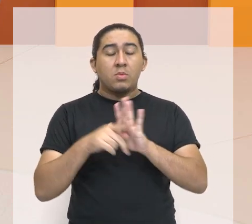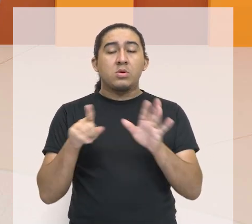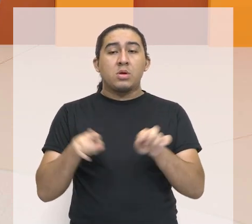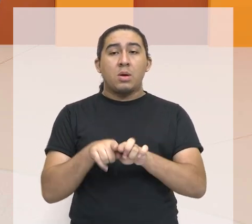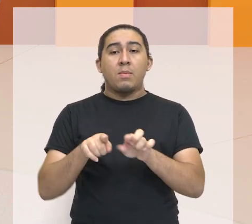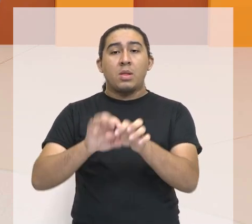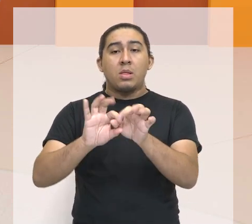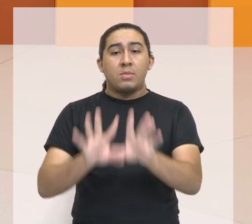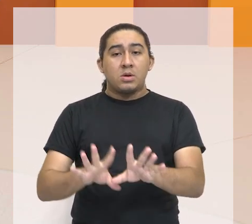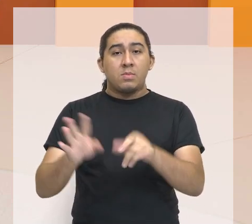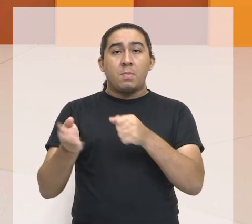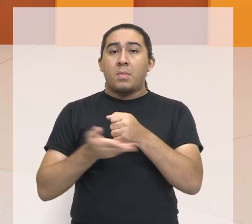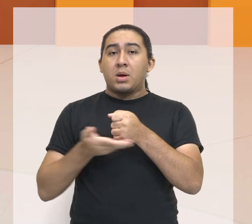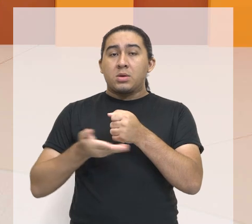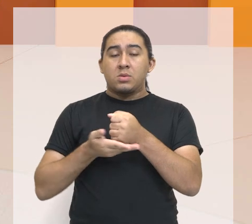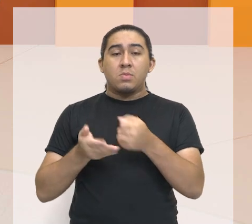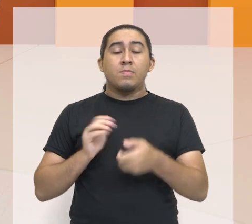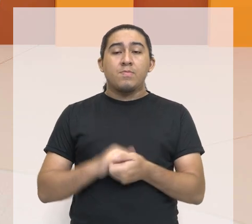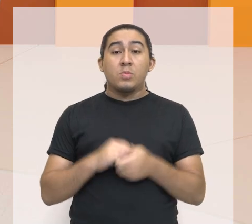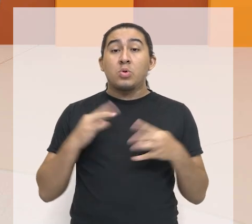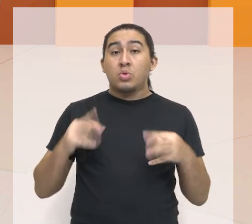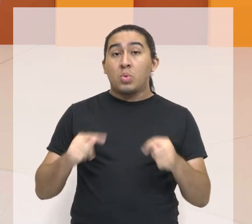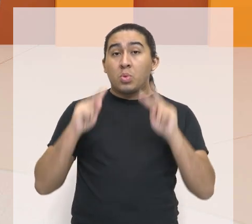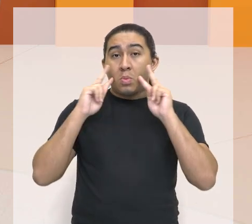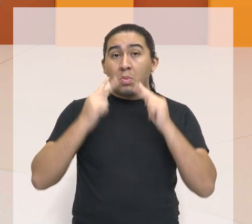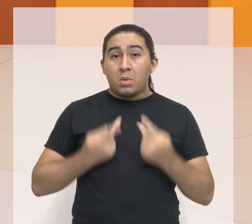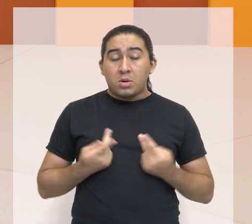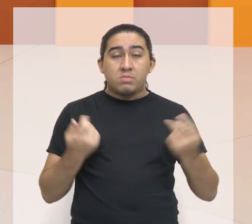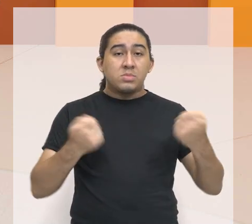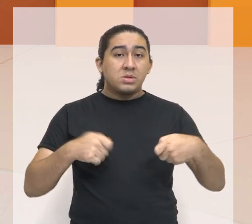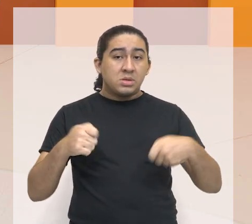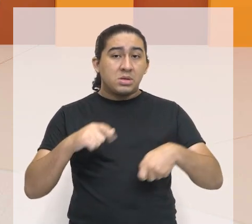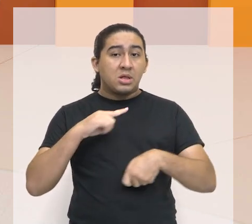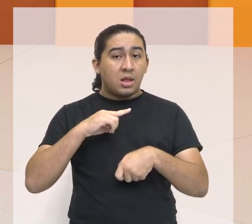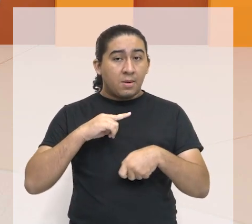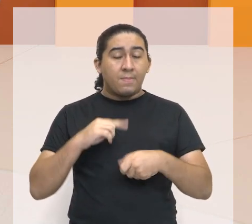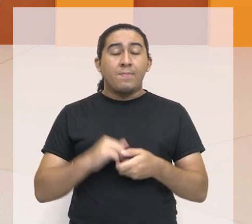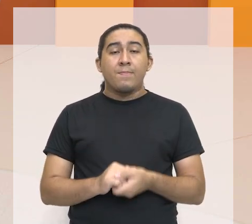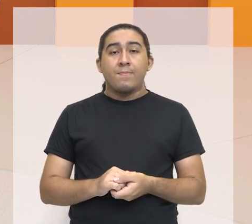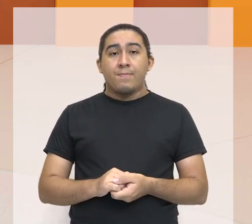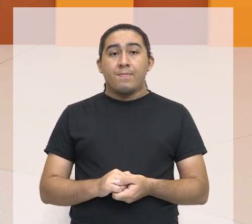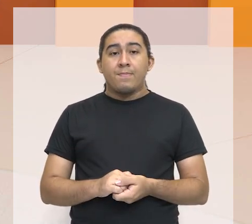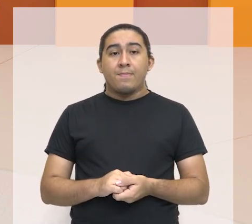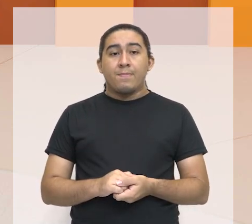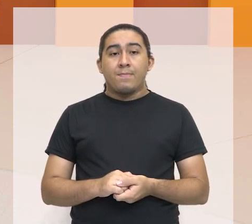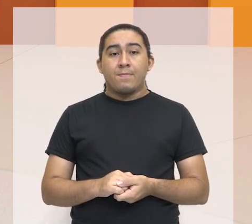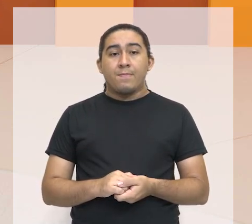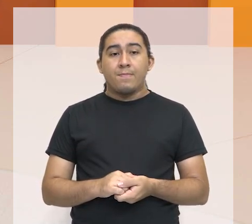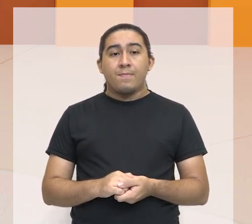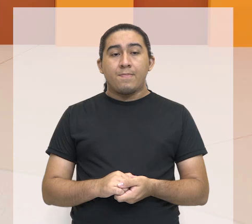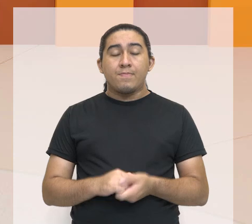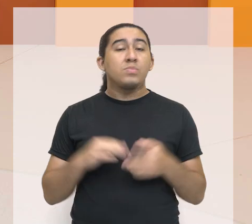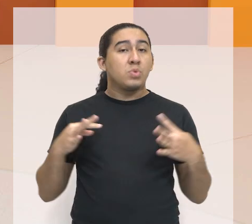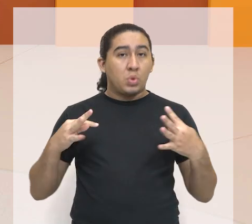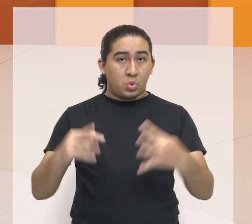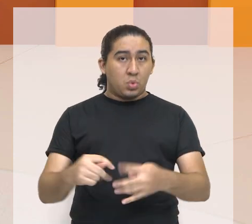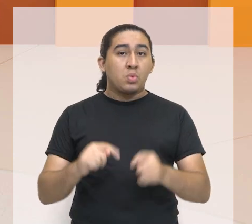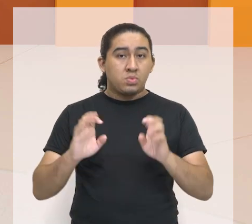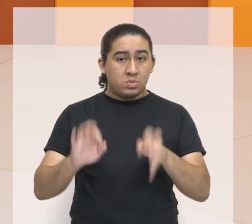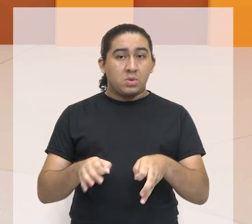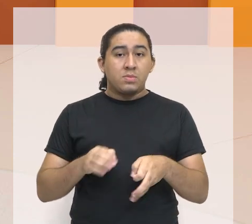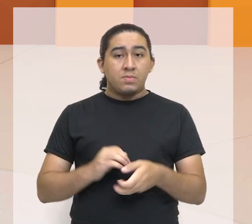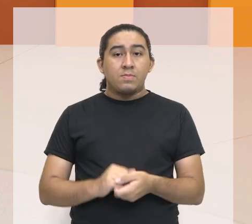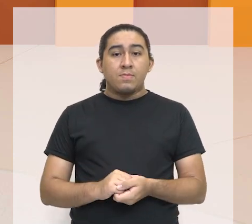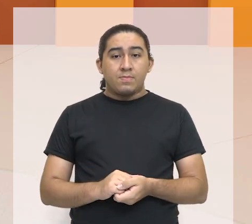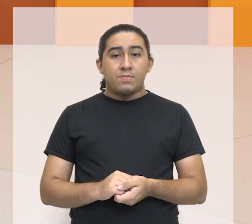liberdade básicos que todos os seres humanos devem desfrutar. Todos, pessoal. Aqui está